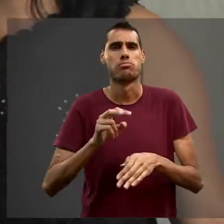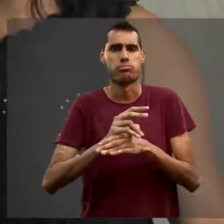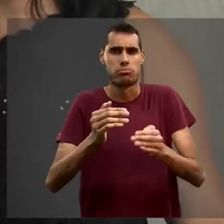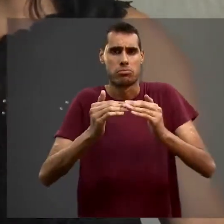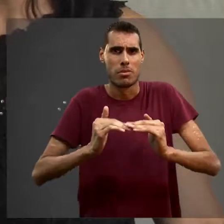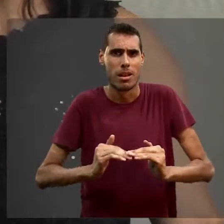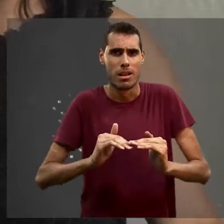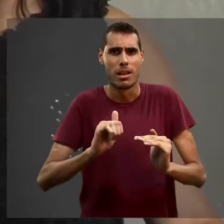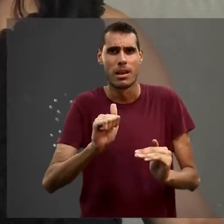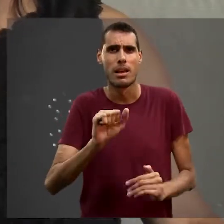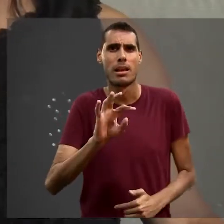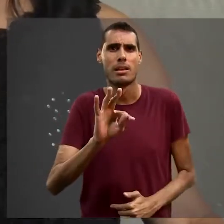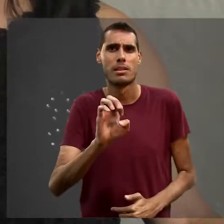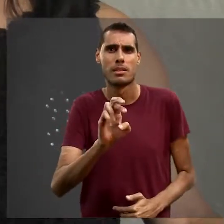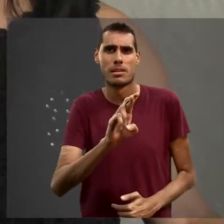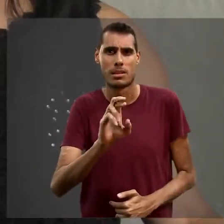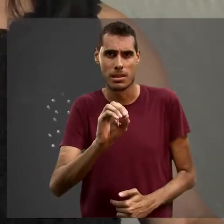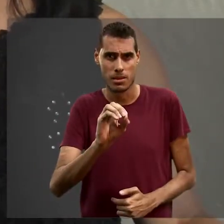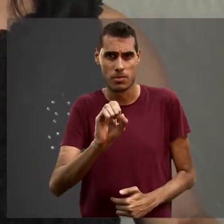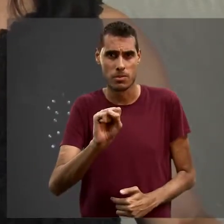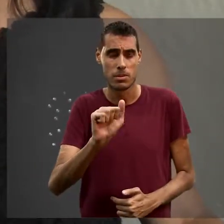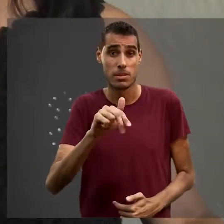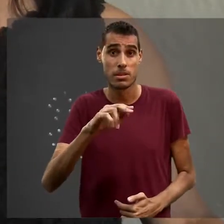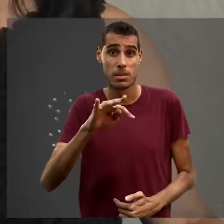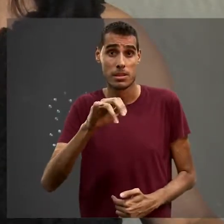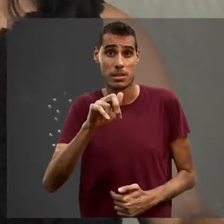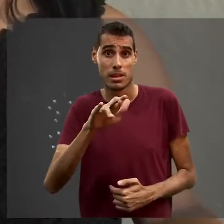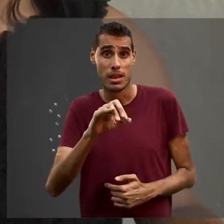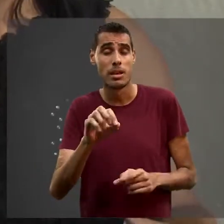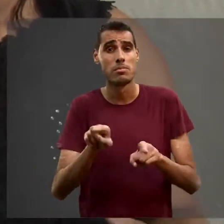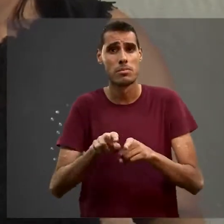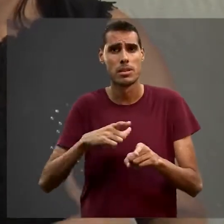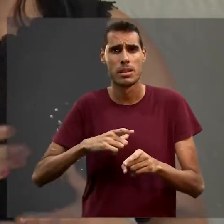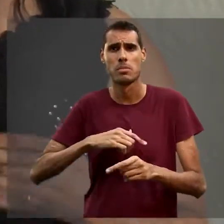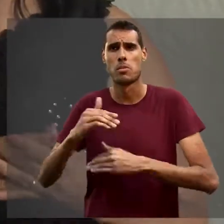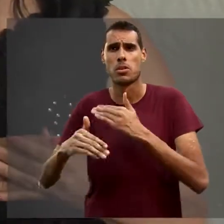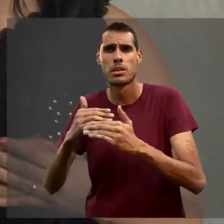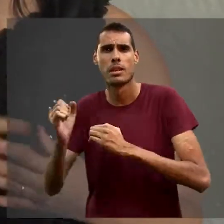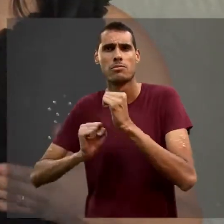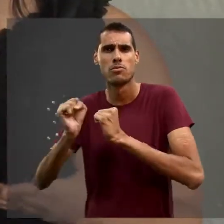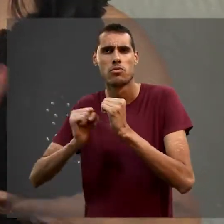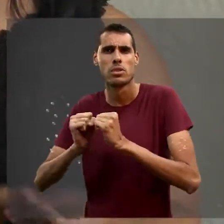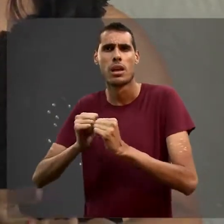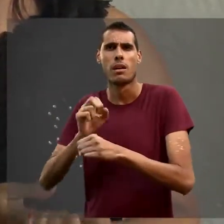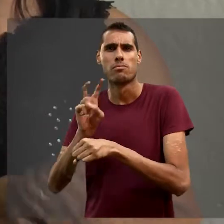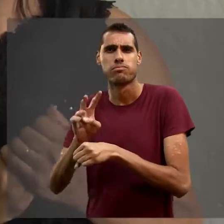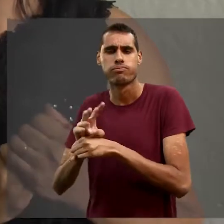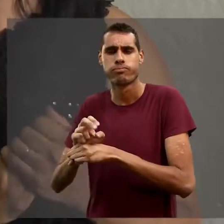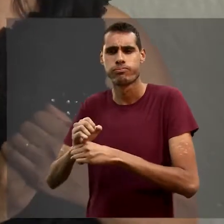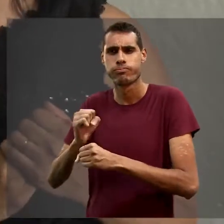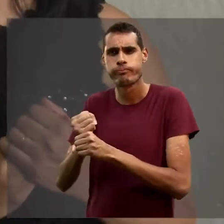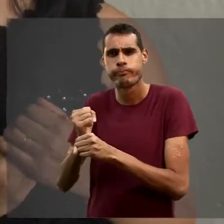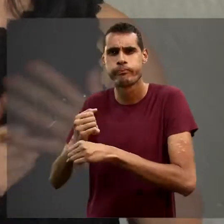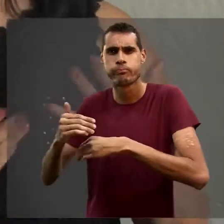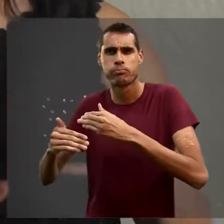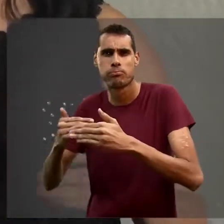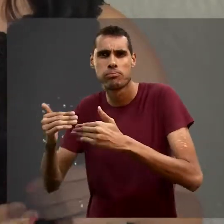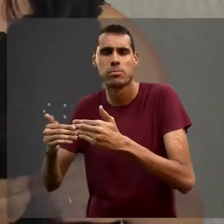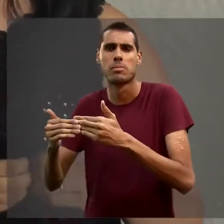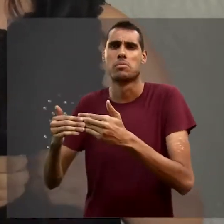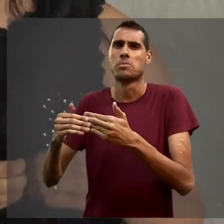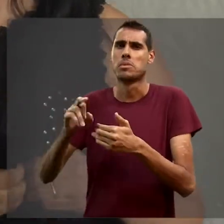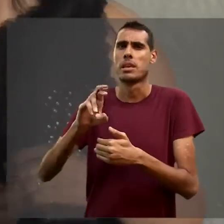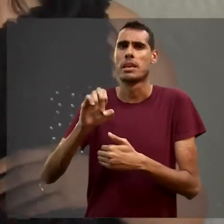industrial, onde trata também dos processos industriais, dos tratamentos de resíduos, de